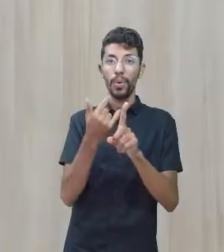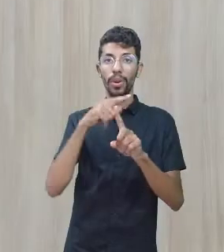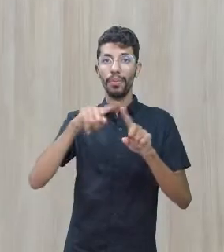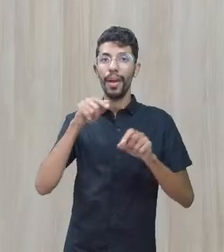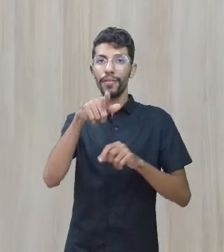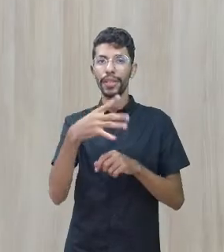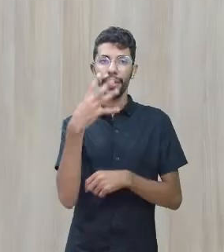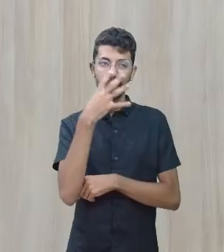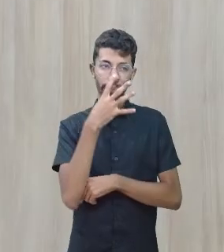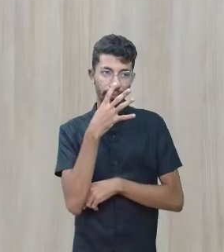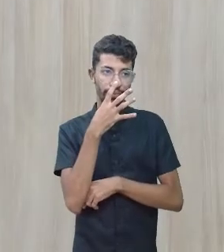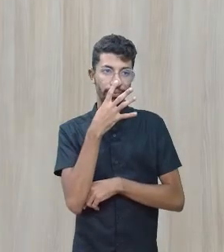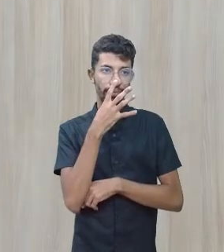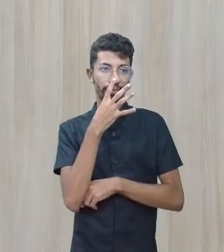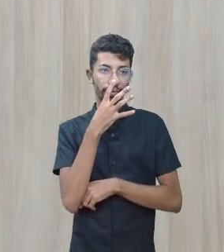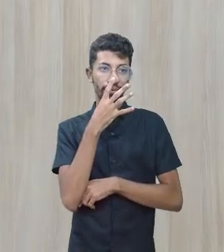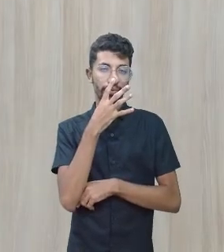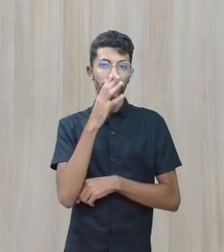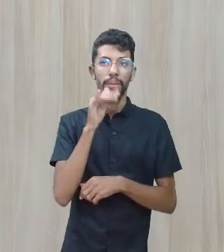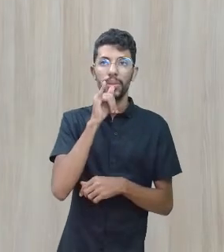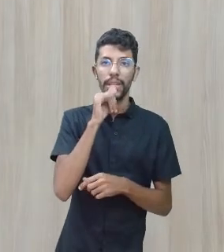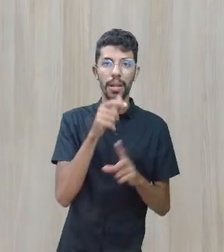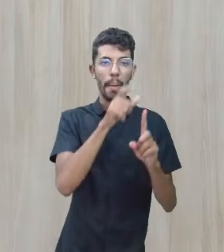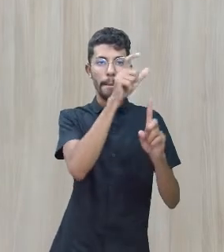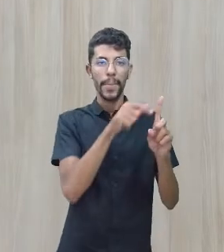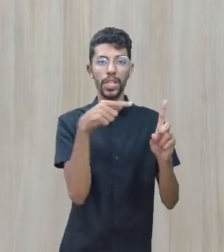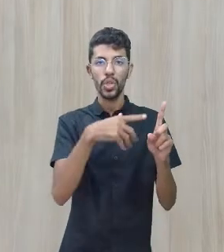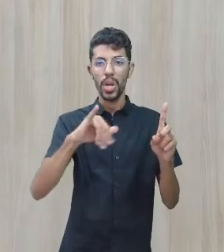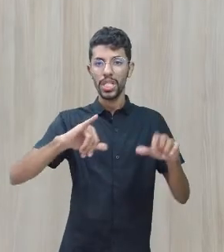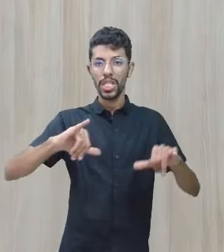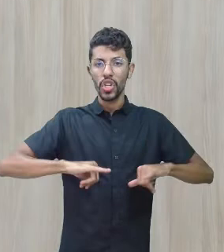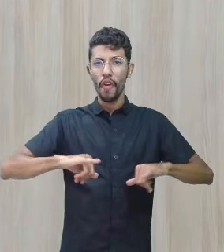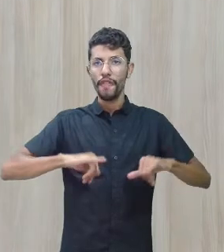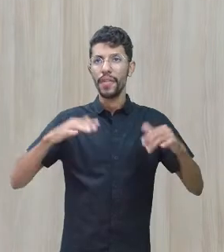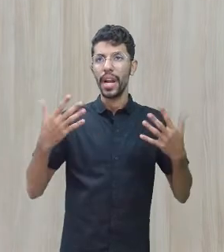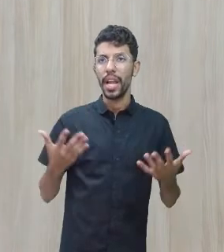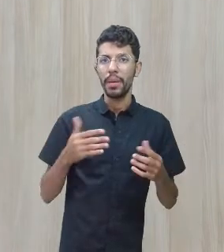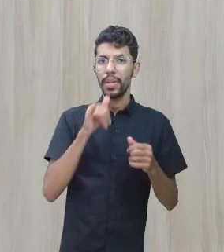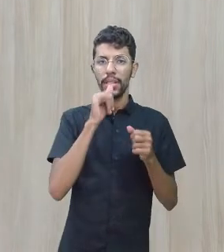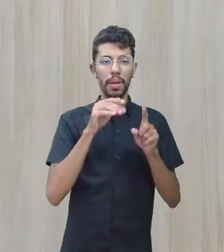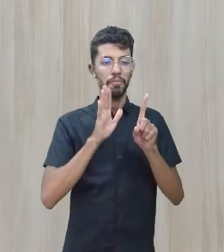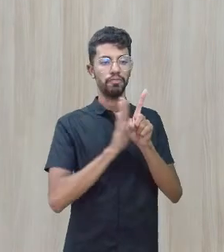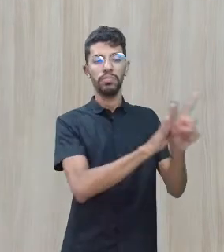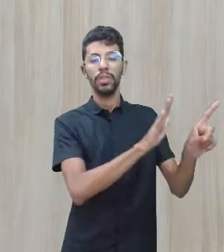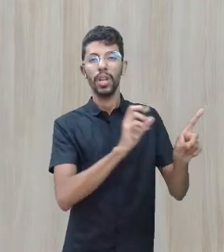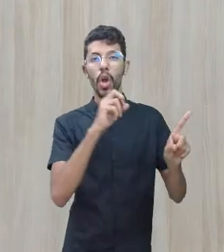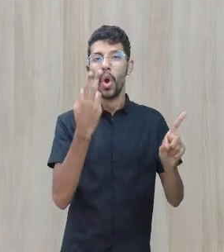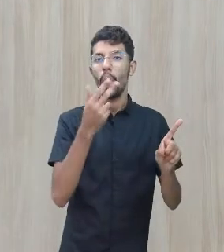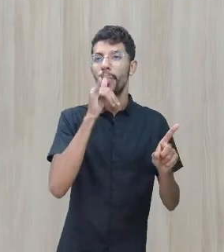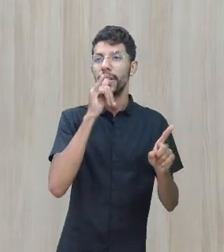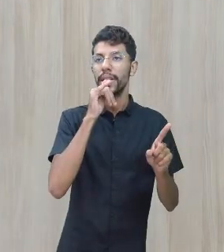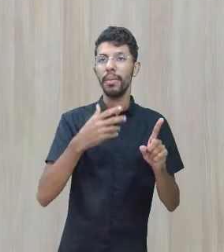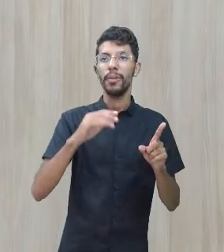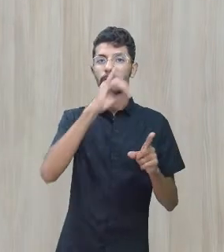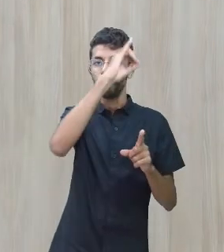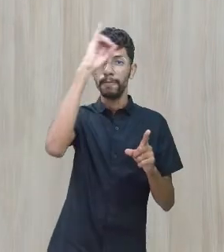olhando alguém ser empurrado ou sendo vítima de